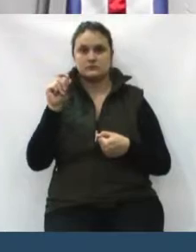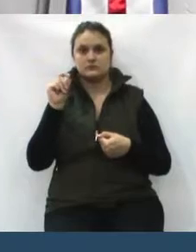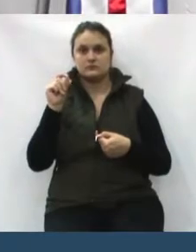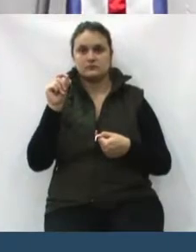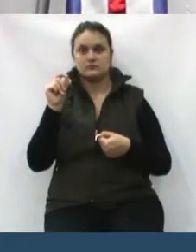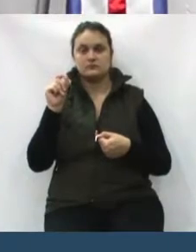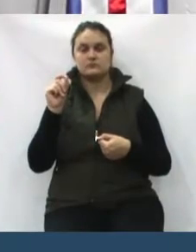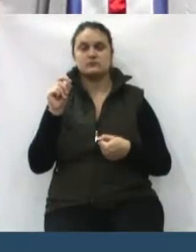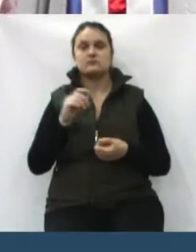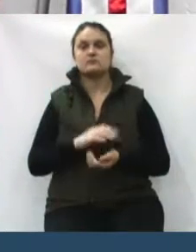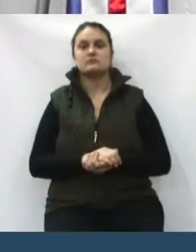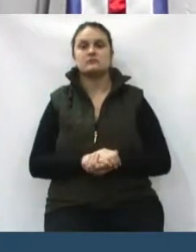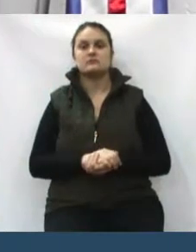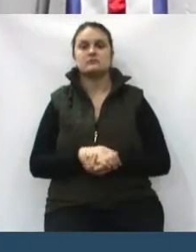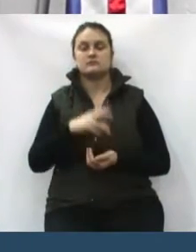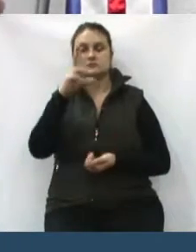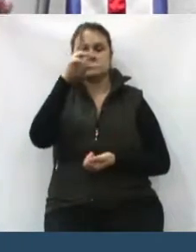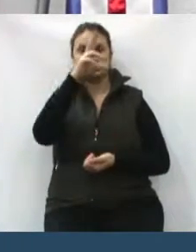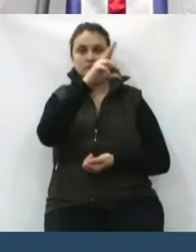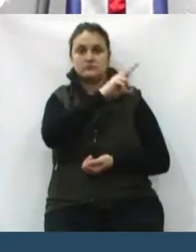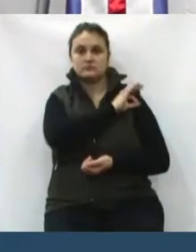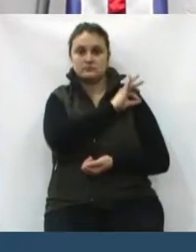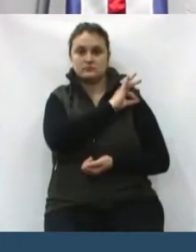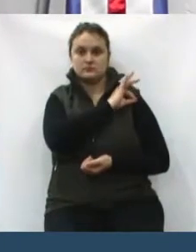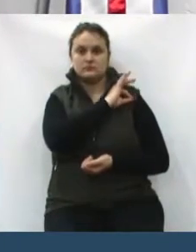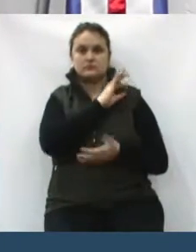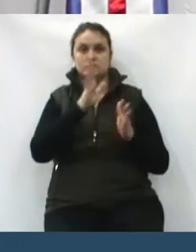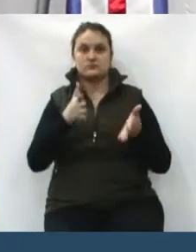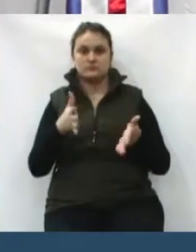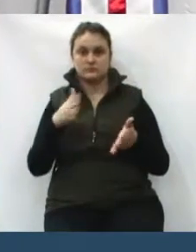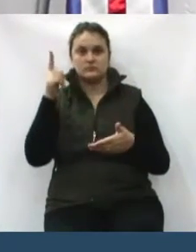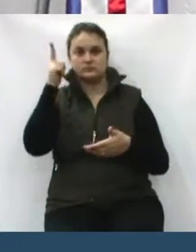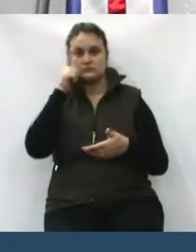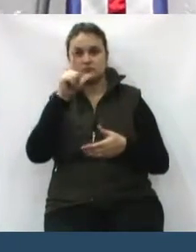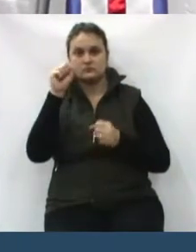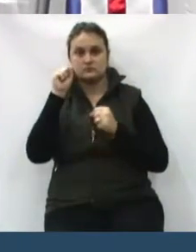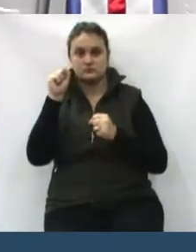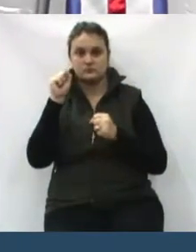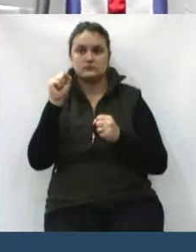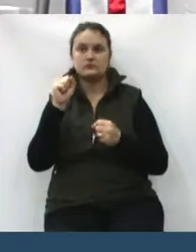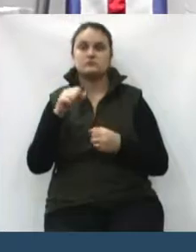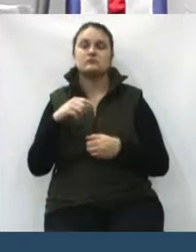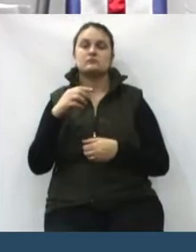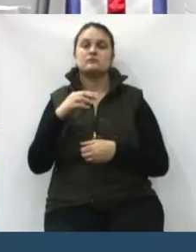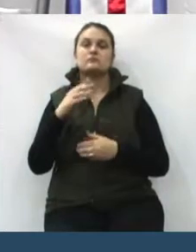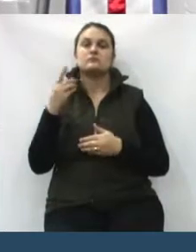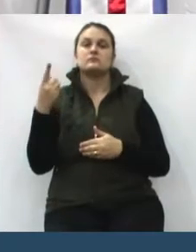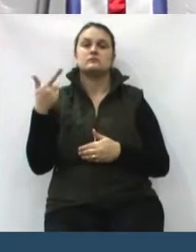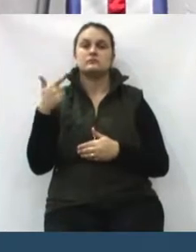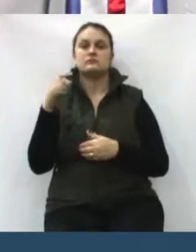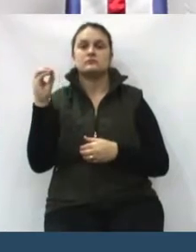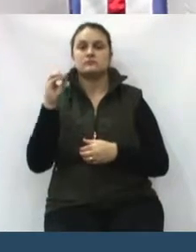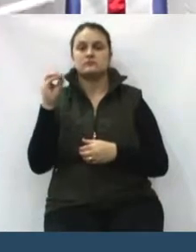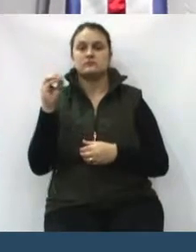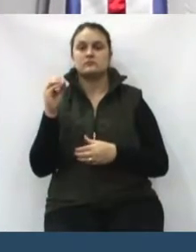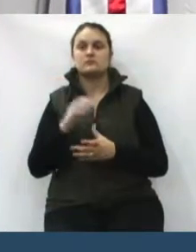prefeito eleito no último dia 2 de outubro,